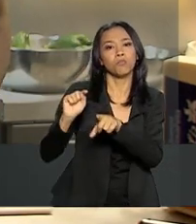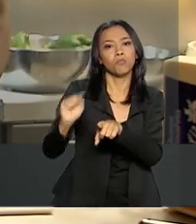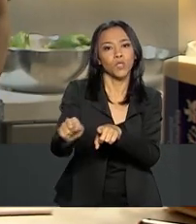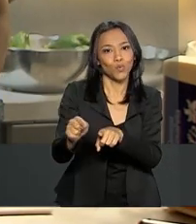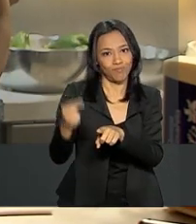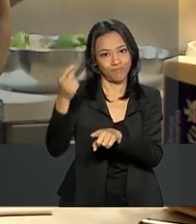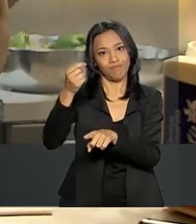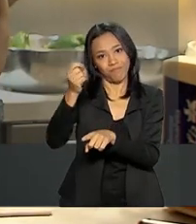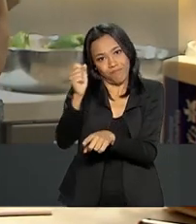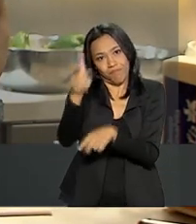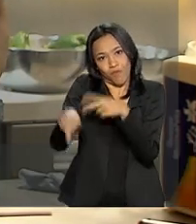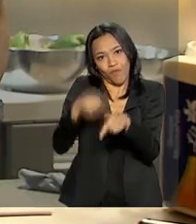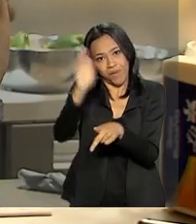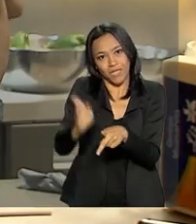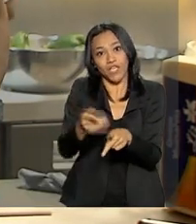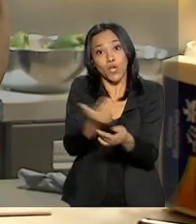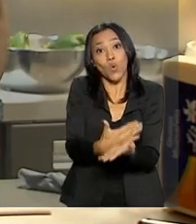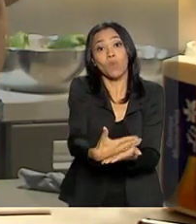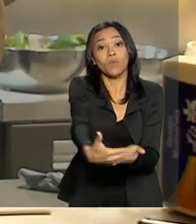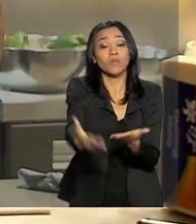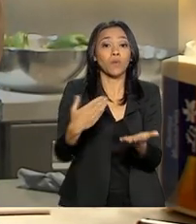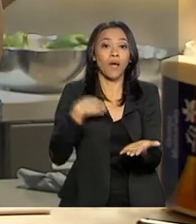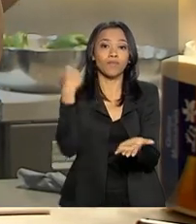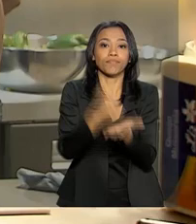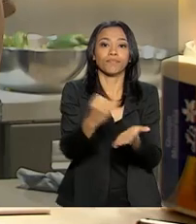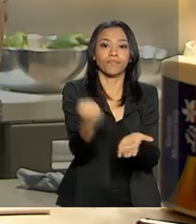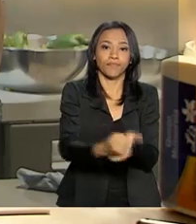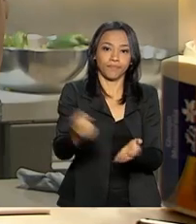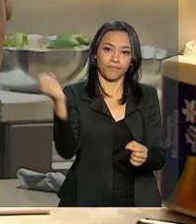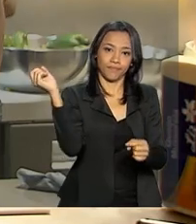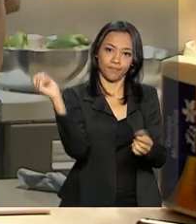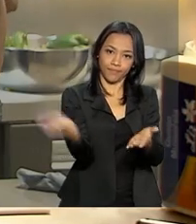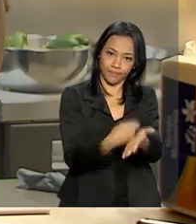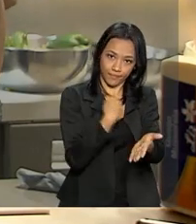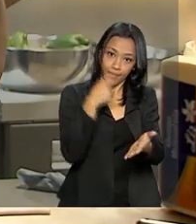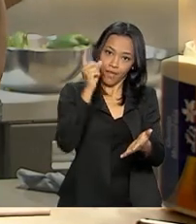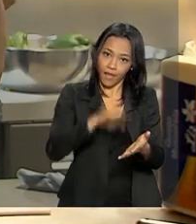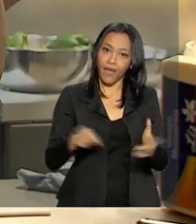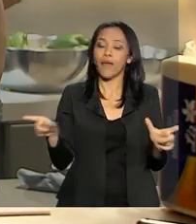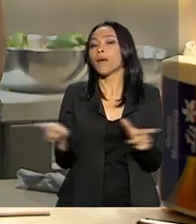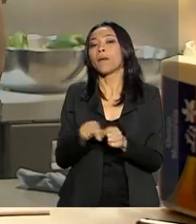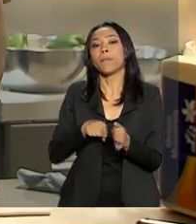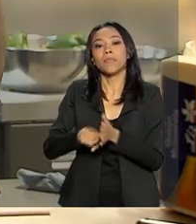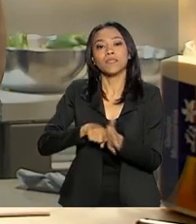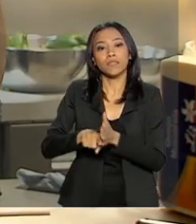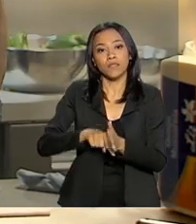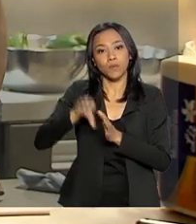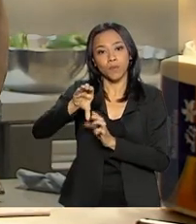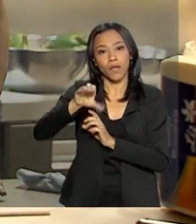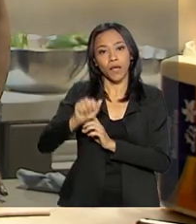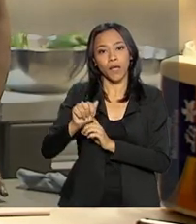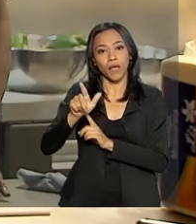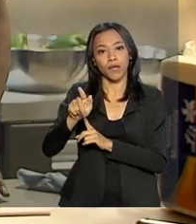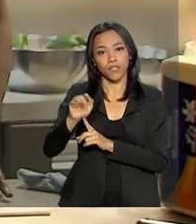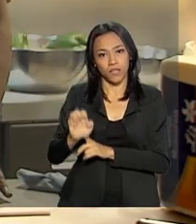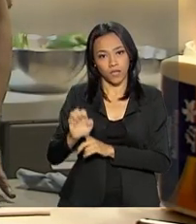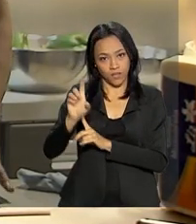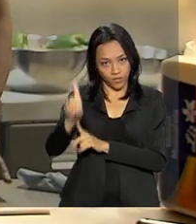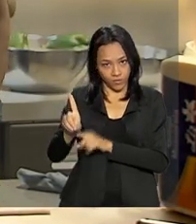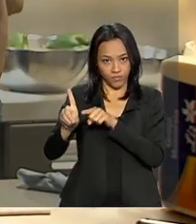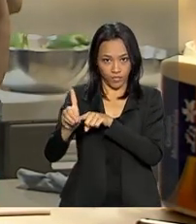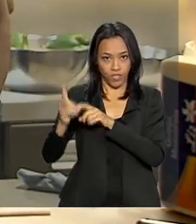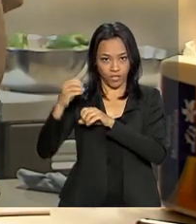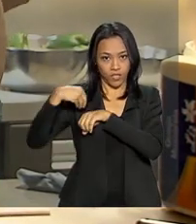em um novo emprego com carteira assinada no mês de setembro. Os dados são do Cadastro Geral de Empregados e Desempregados do